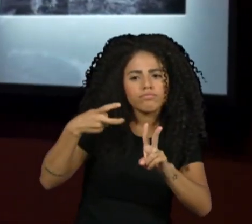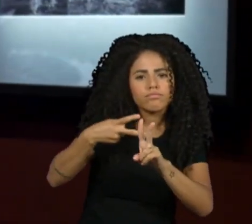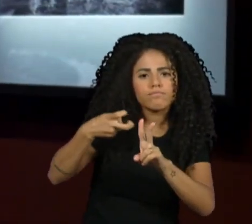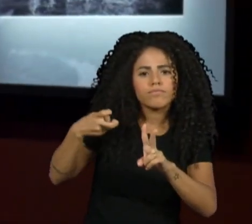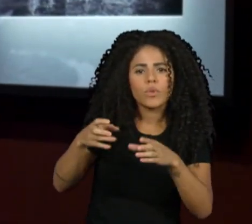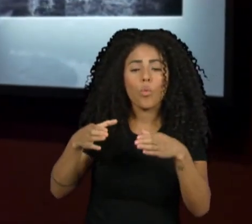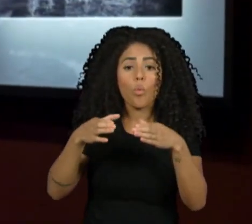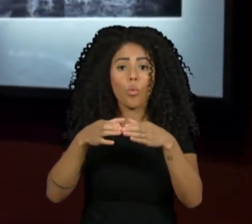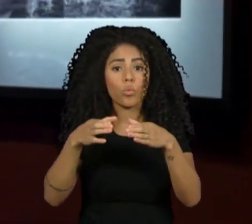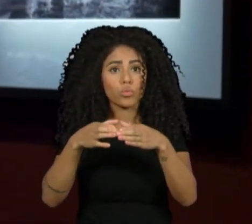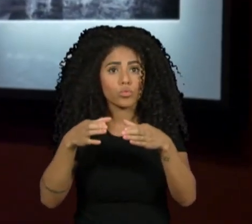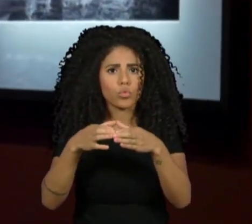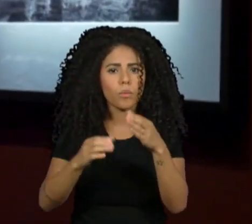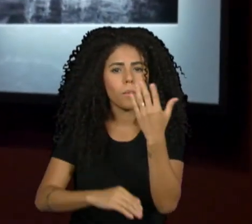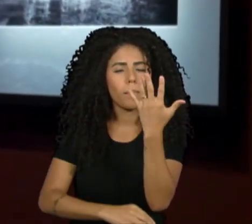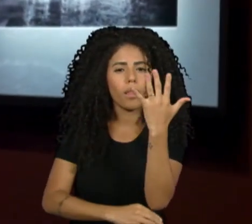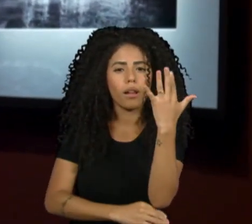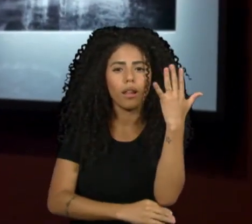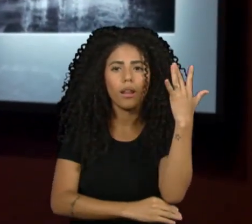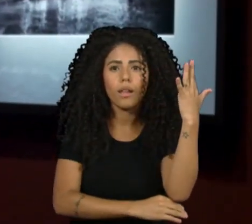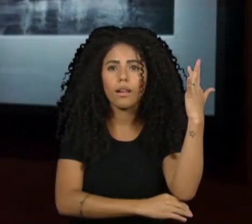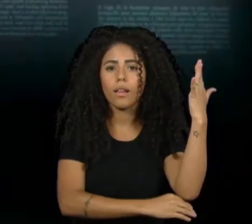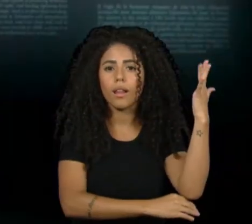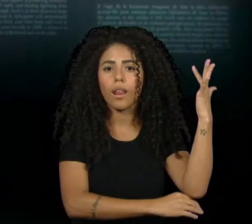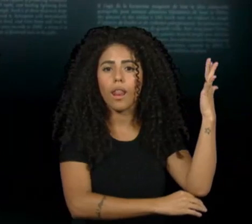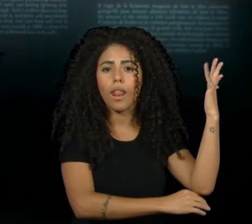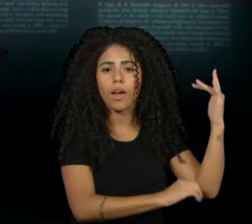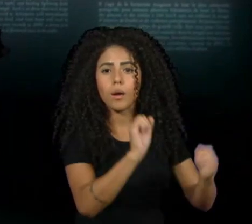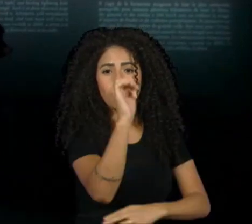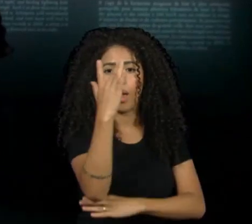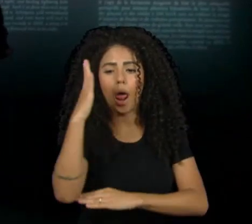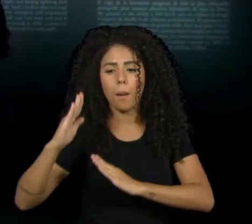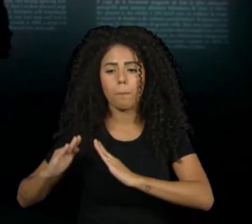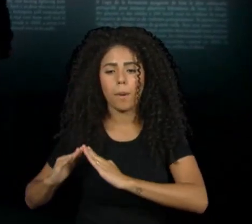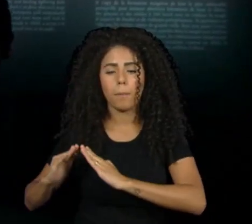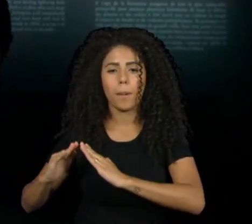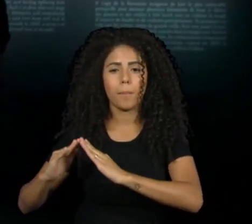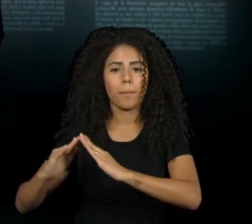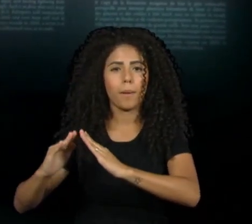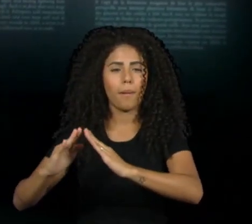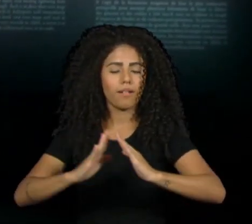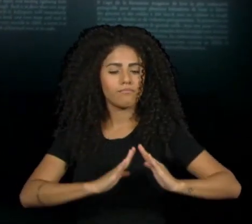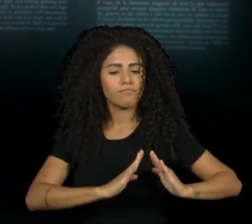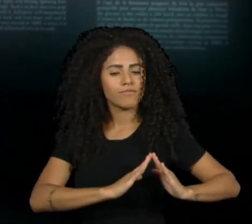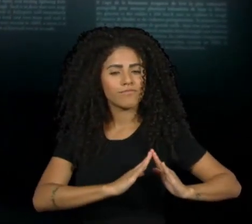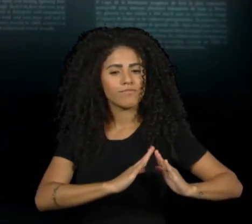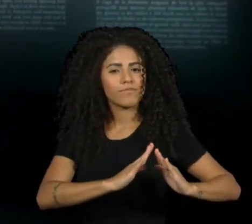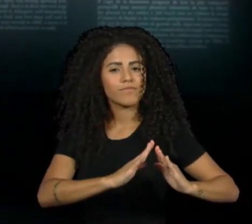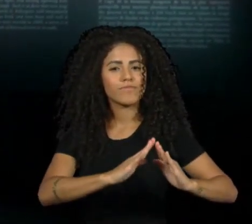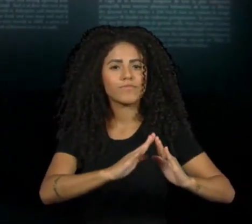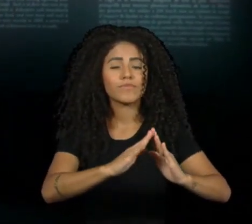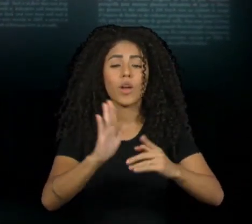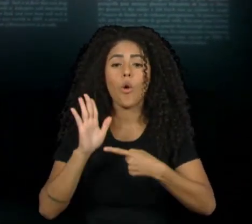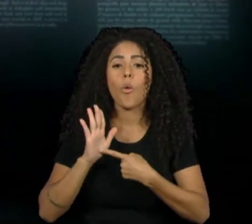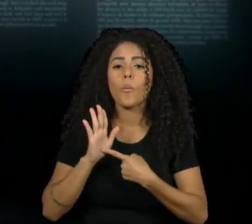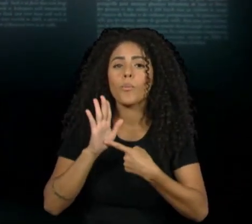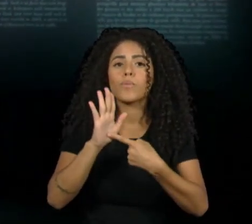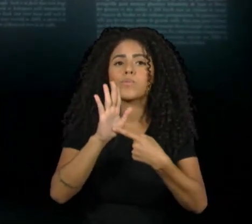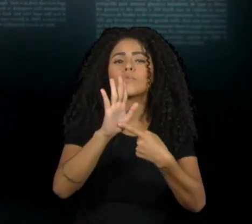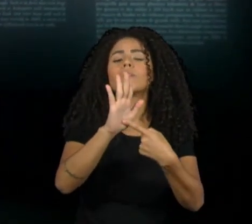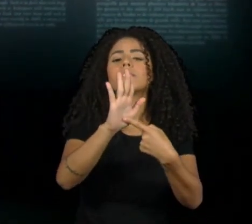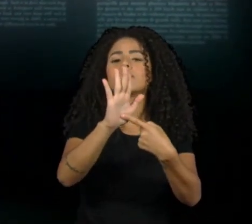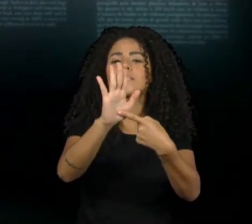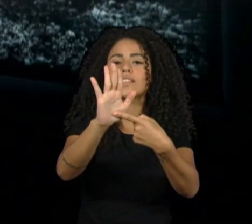evocar ilhas de vida humana em meio à floresta. O percurso é pontuado por uma criação